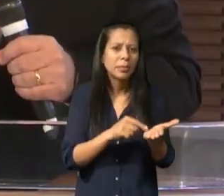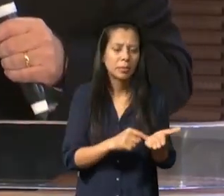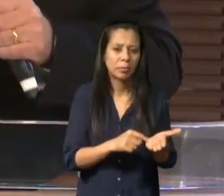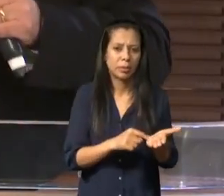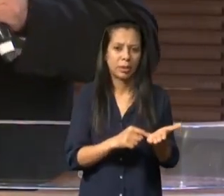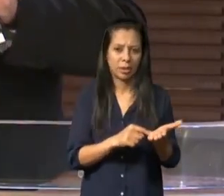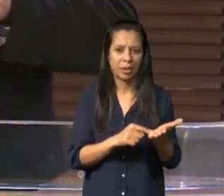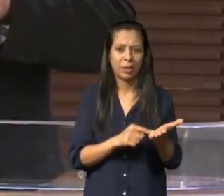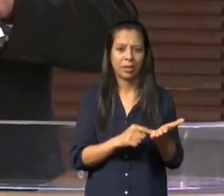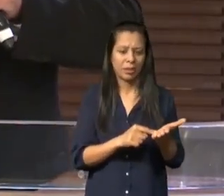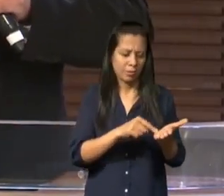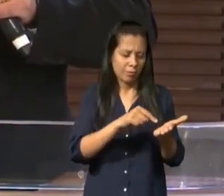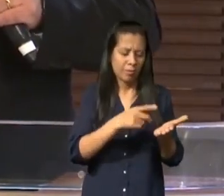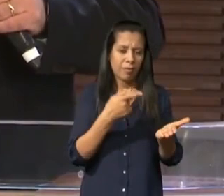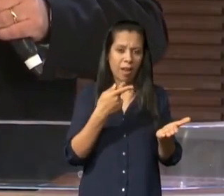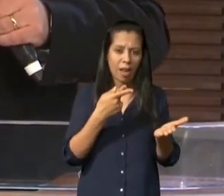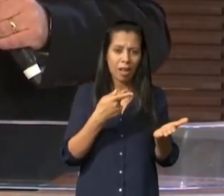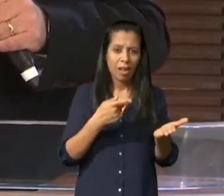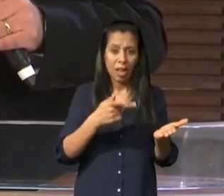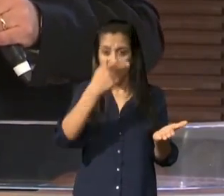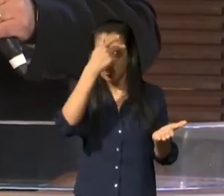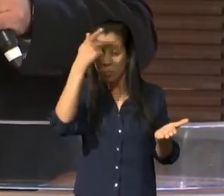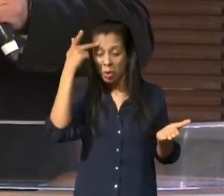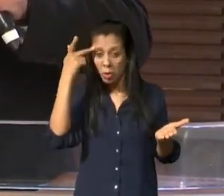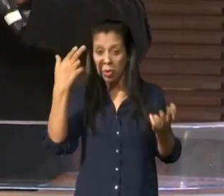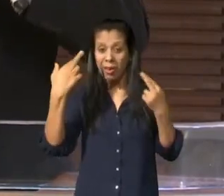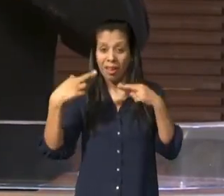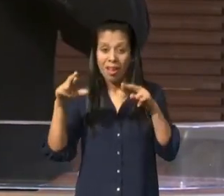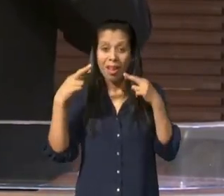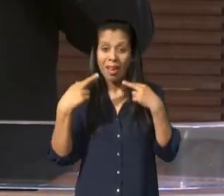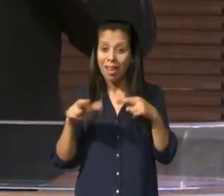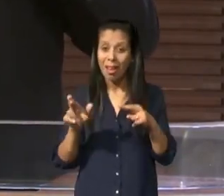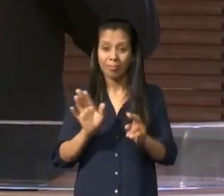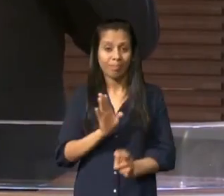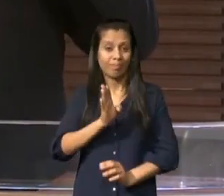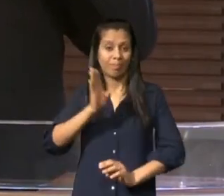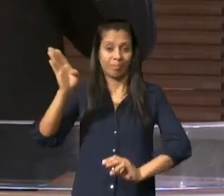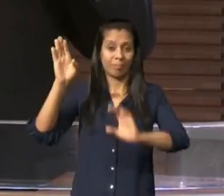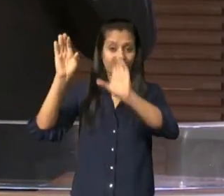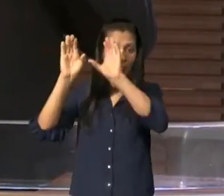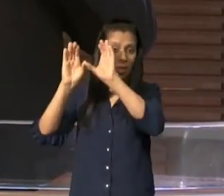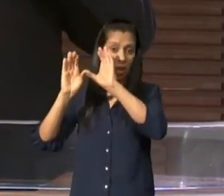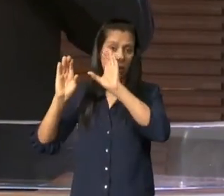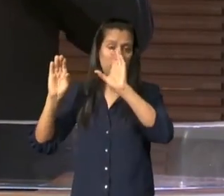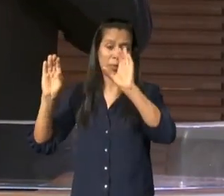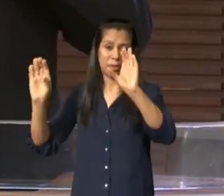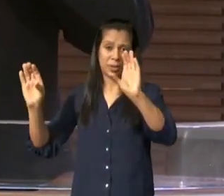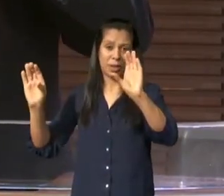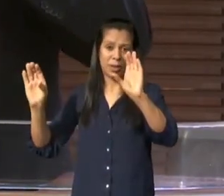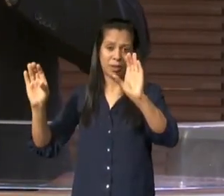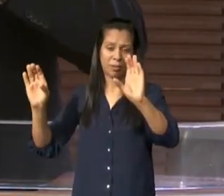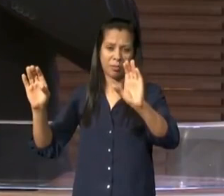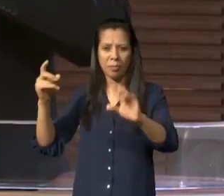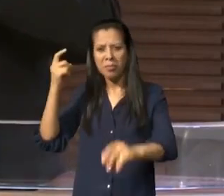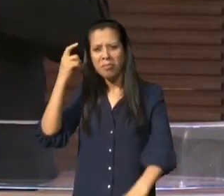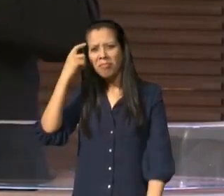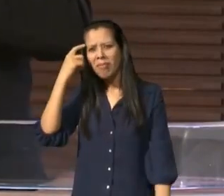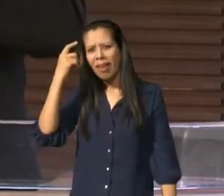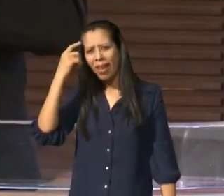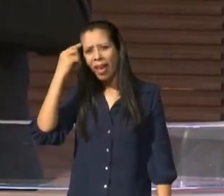para o céu seriam pessoas rancorosas e certamente achariam motivos para reclamarem do céu